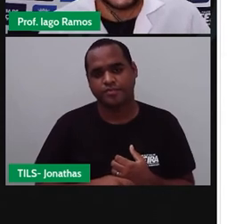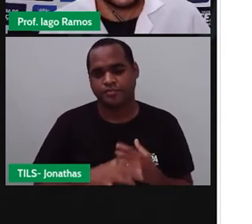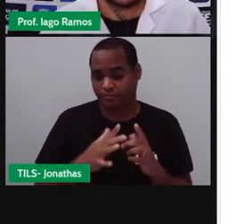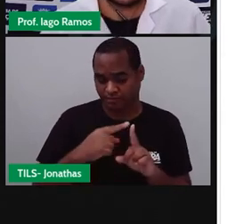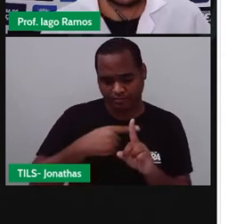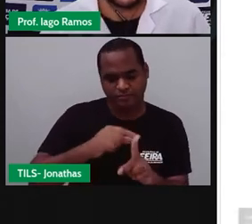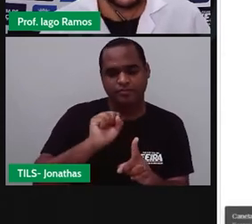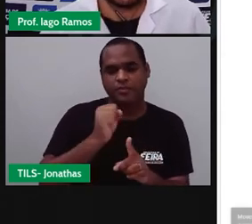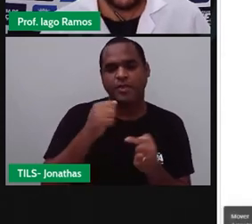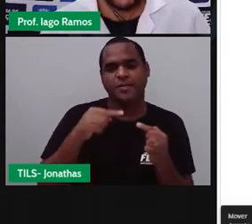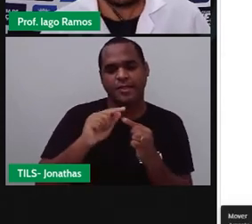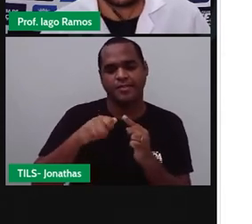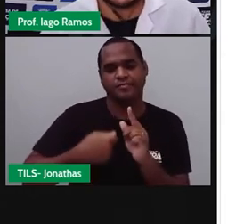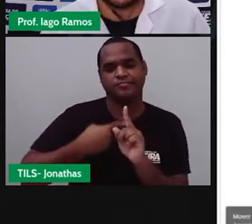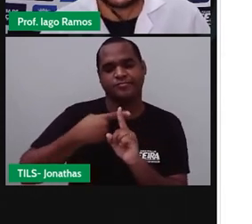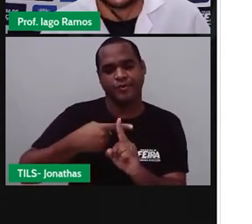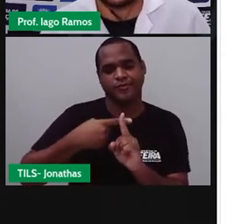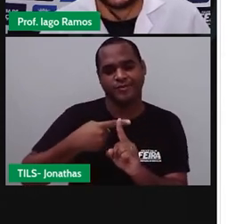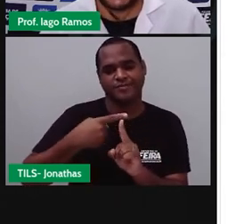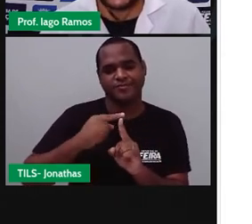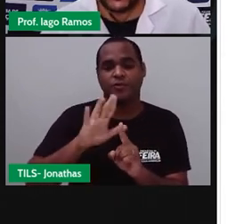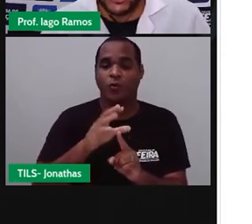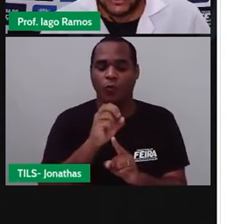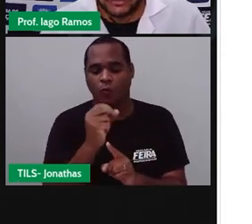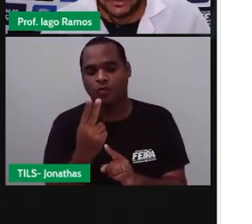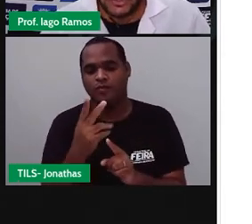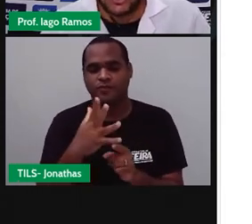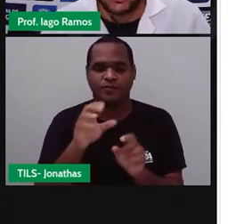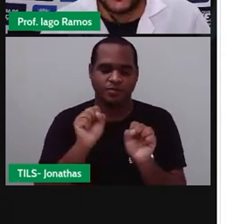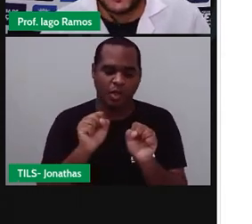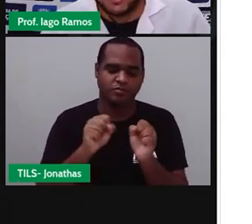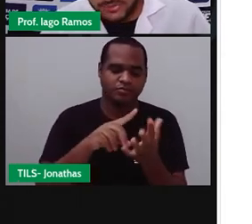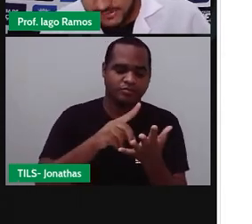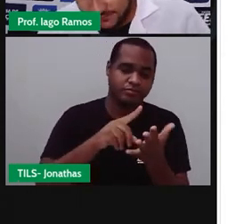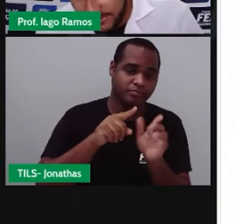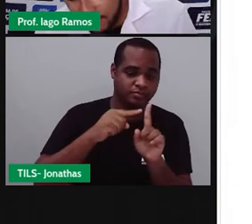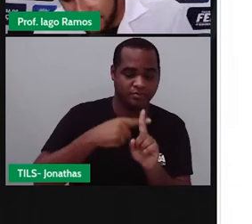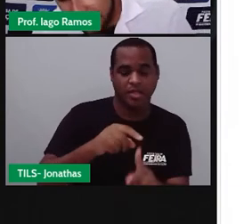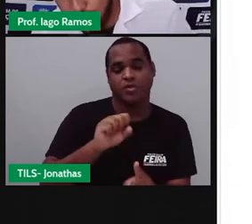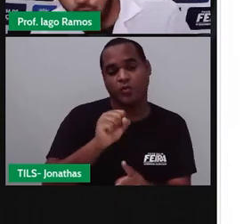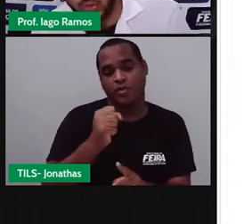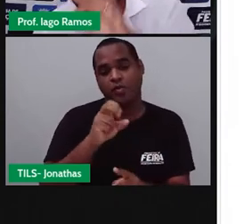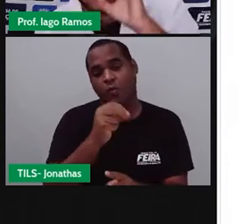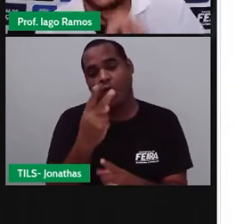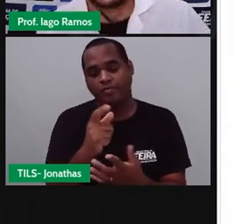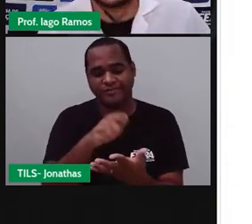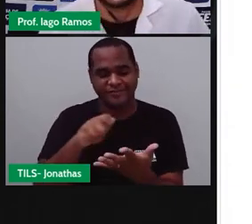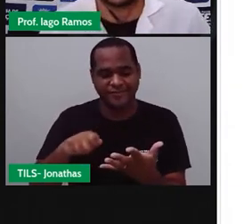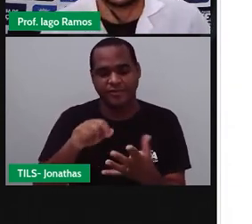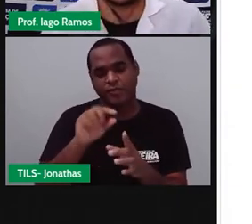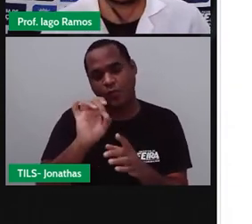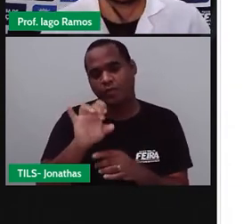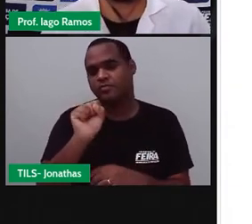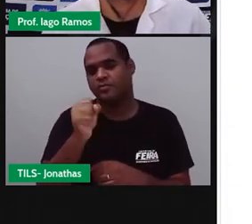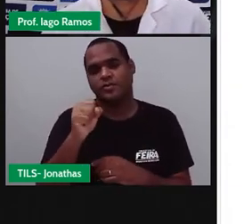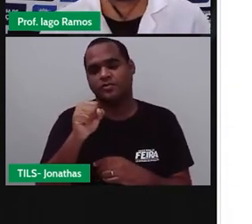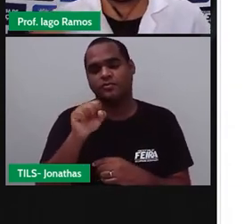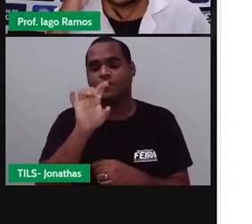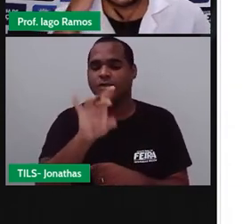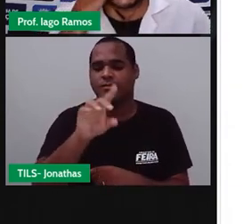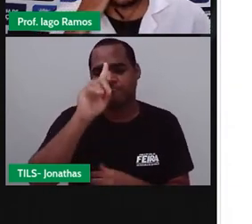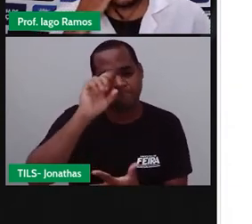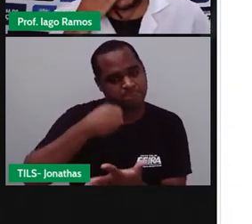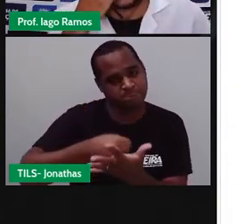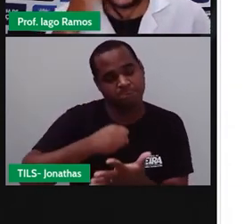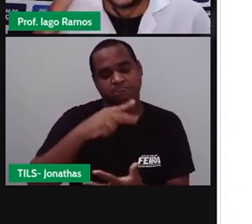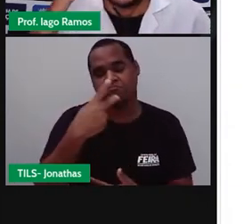positivo. Ou que você pode escrever mais 8, ou você pode escrever apenas 8. Isso fica ao seu